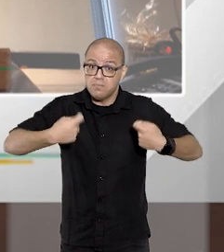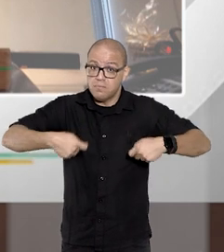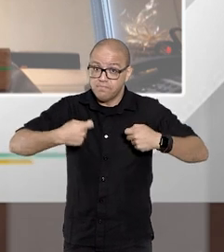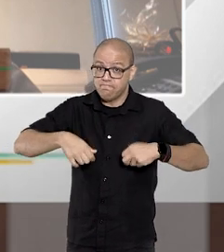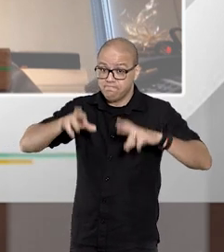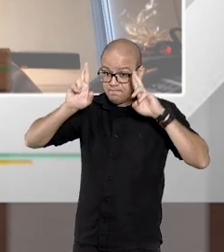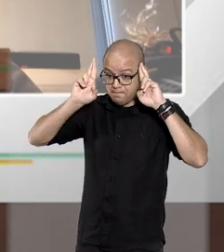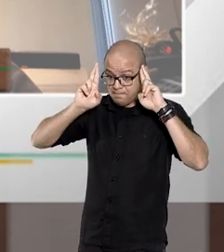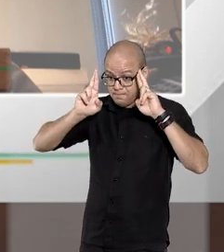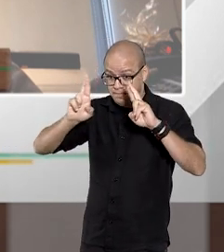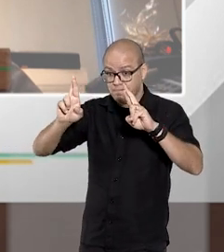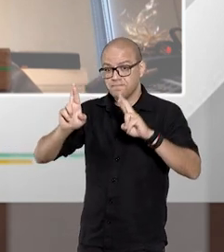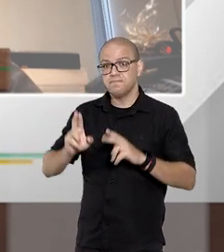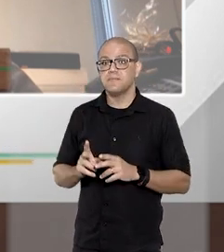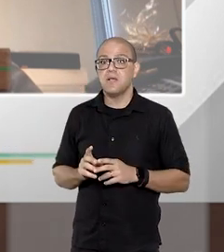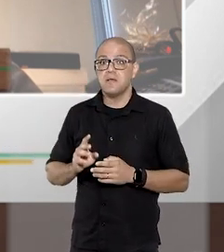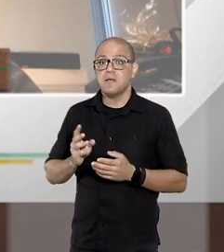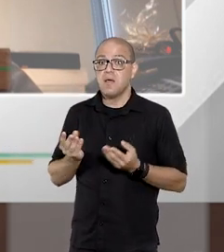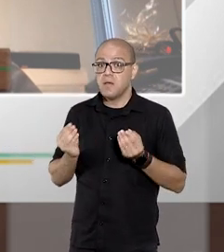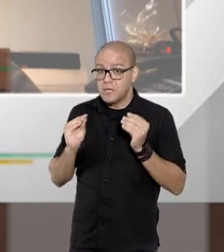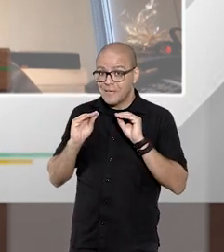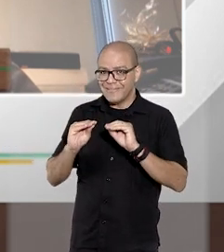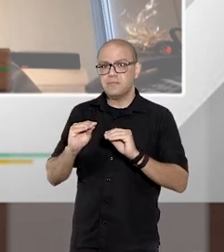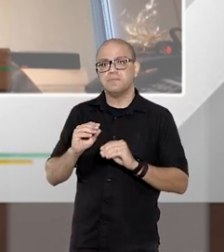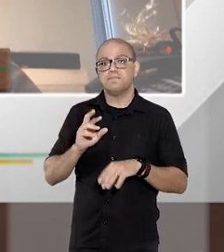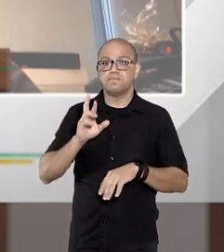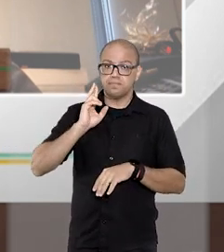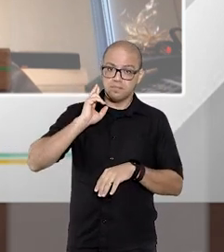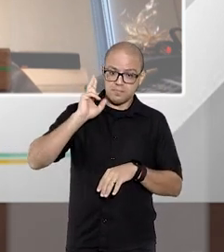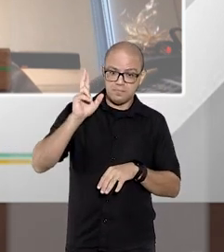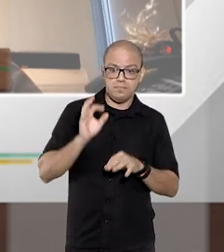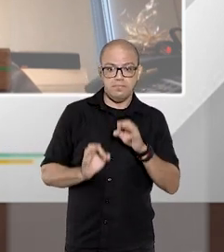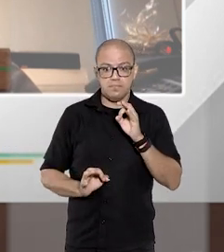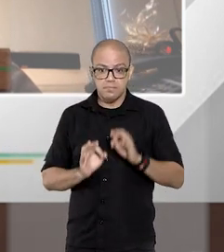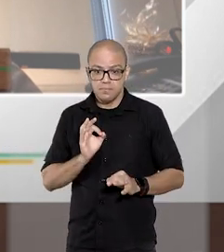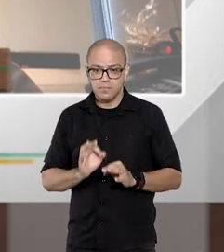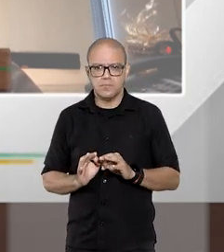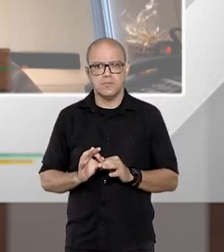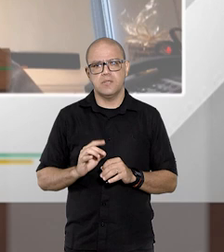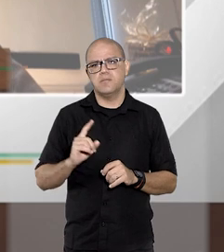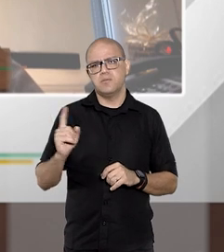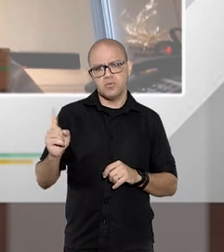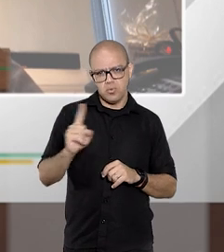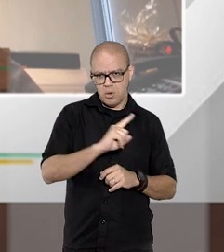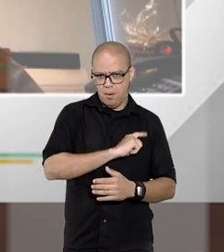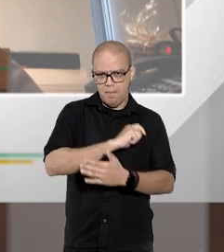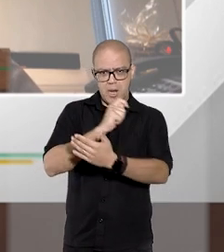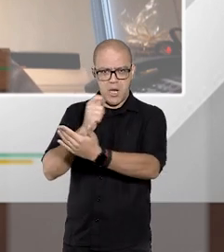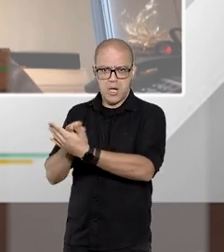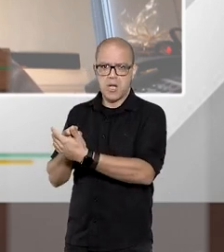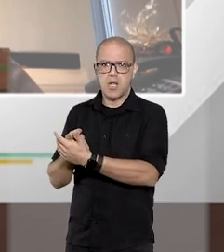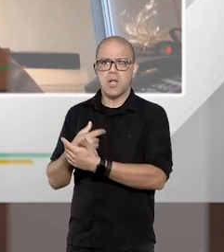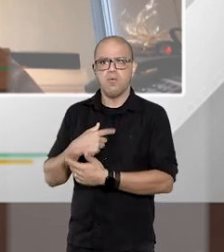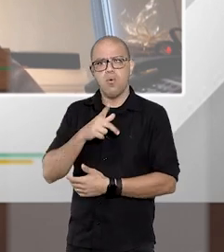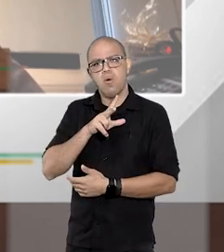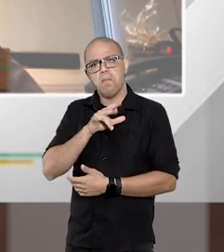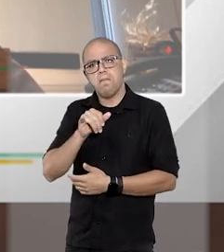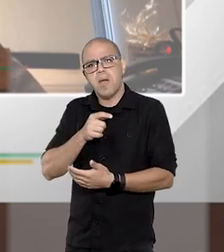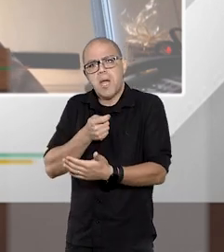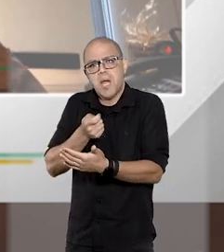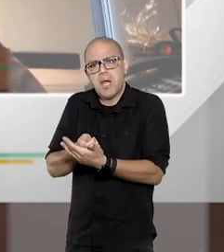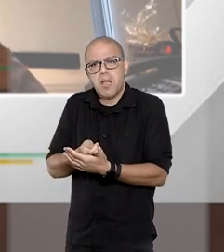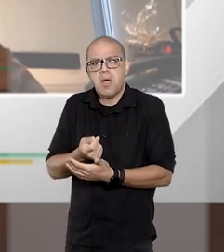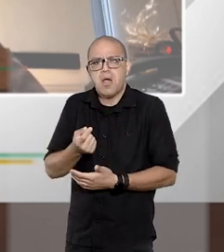respeitar para fins de fixação da competência do Juizado não é a forma de pagamento se eu vou pagar via